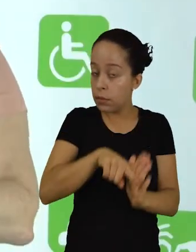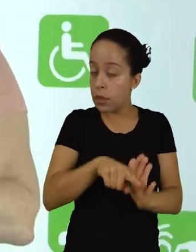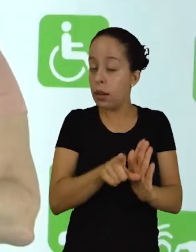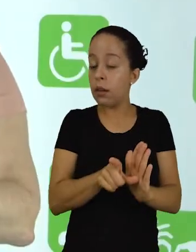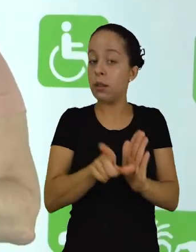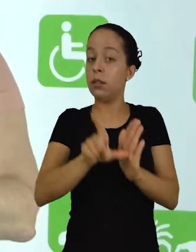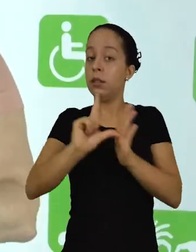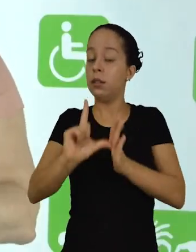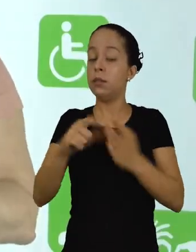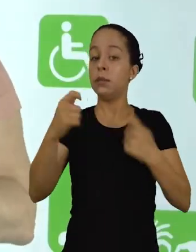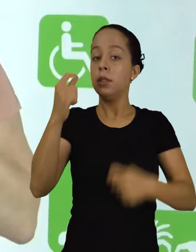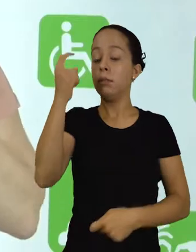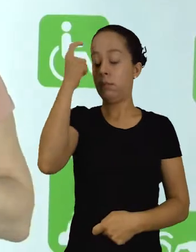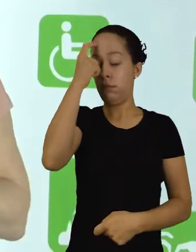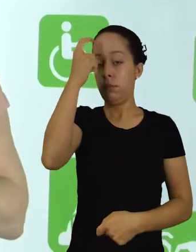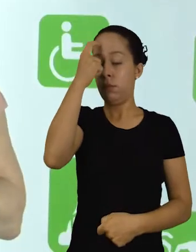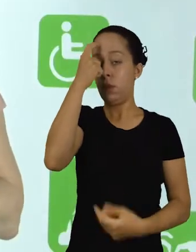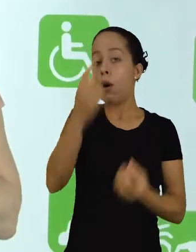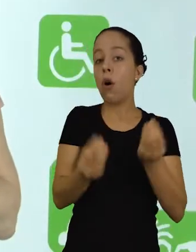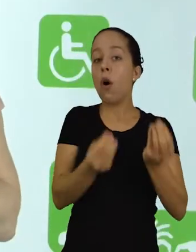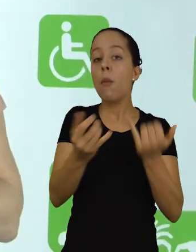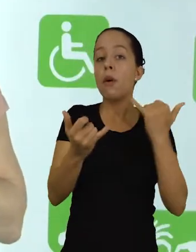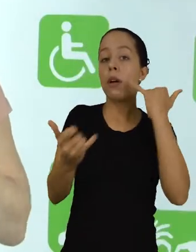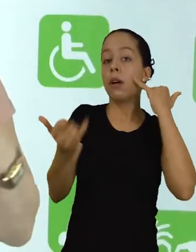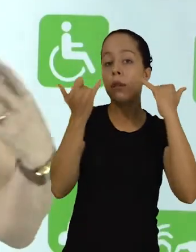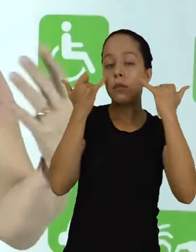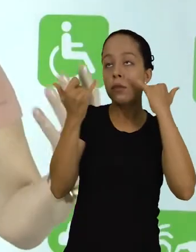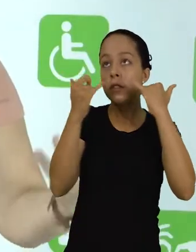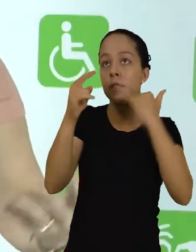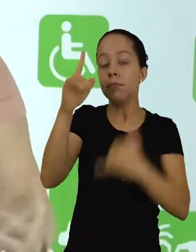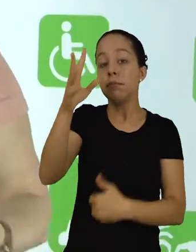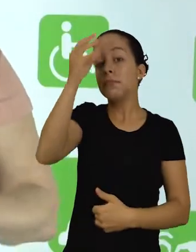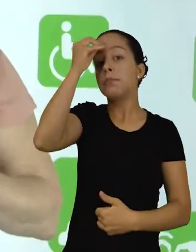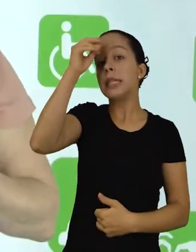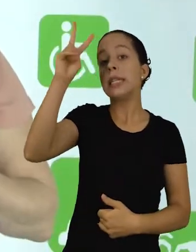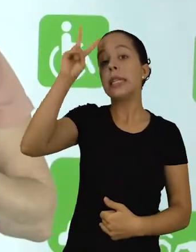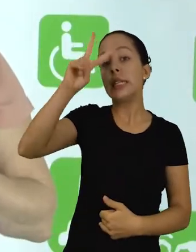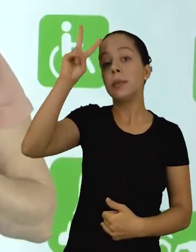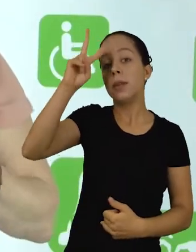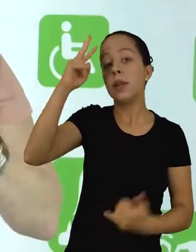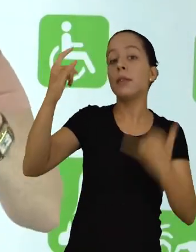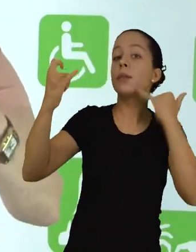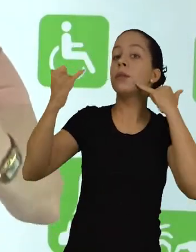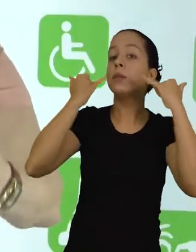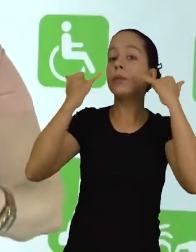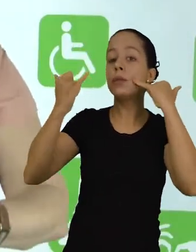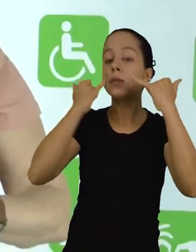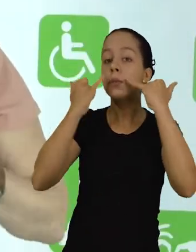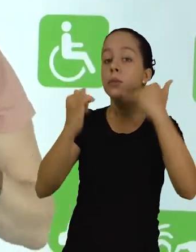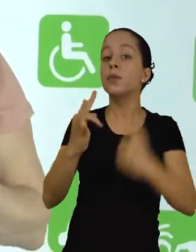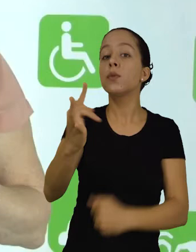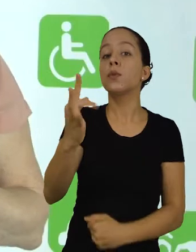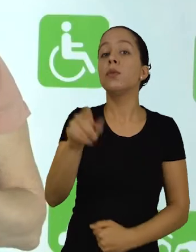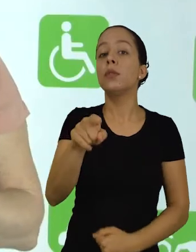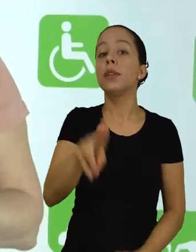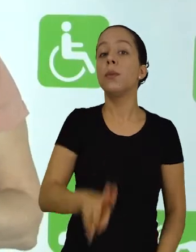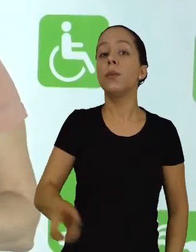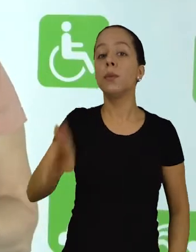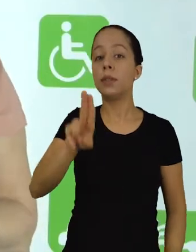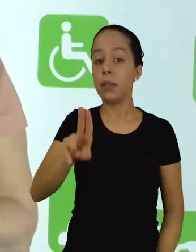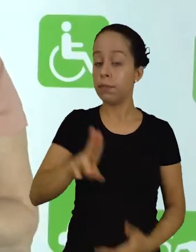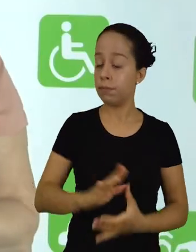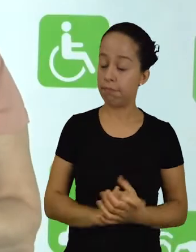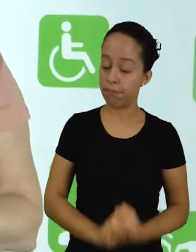outros autores, como você vai guardar essas informações, destacar essas informações